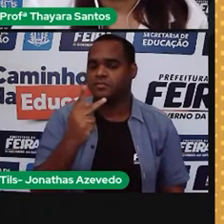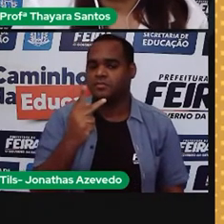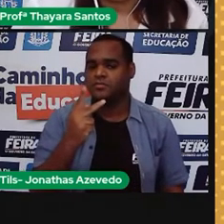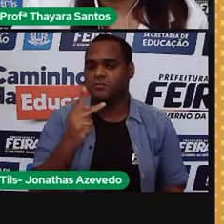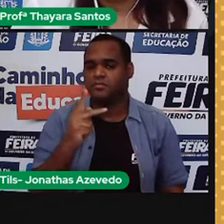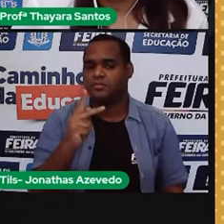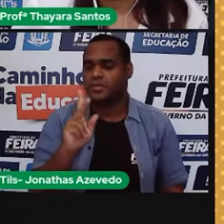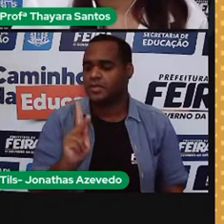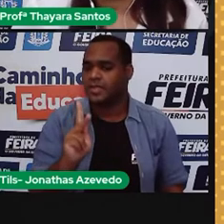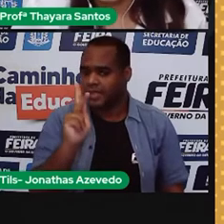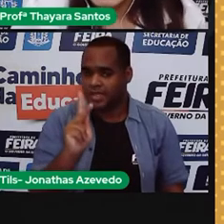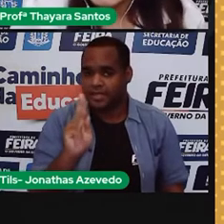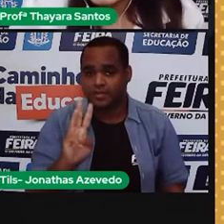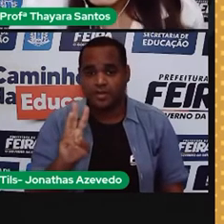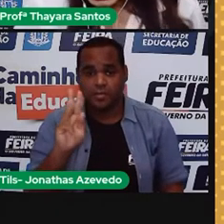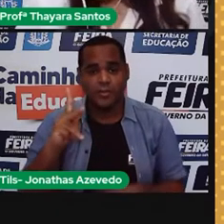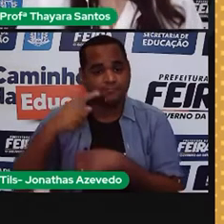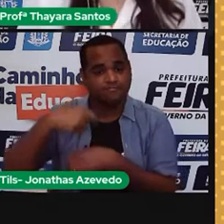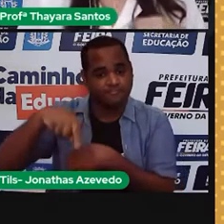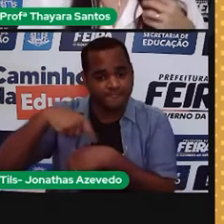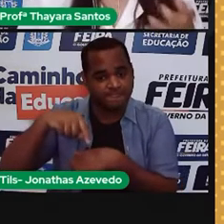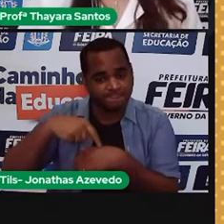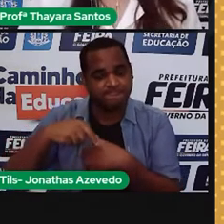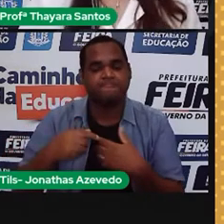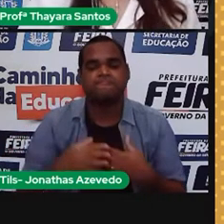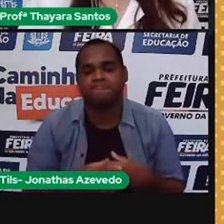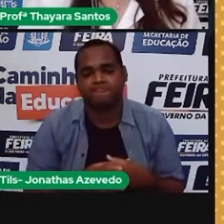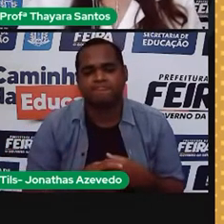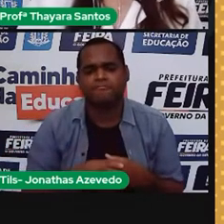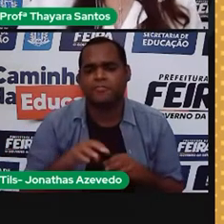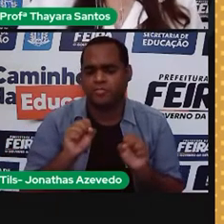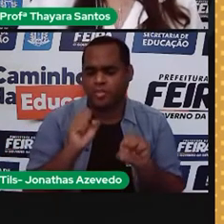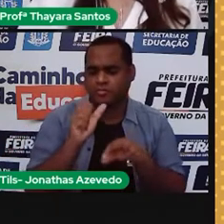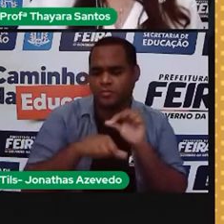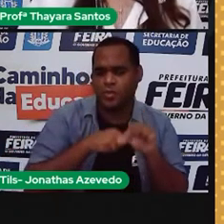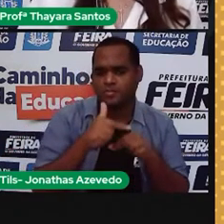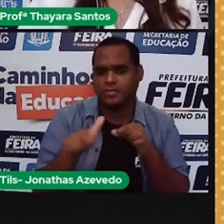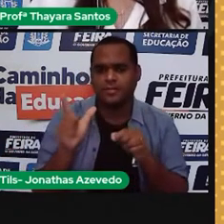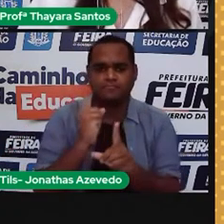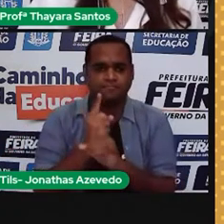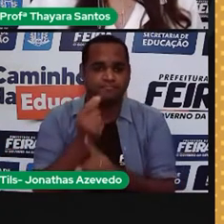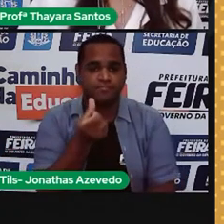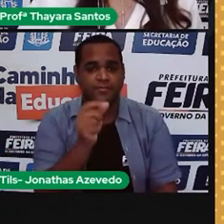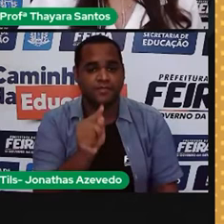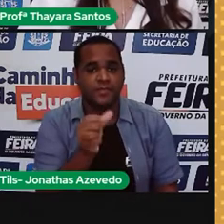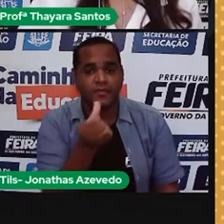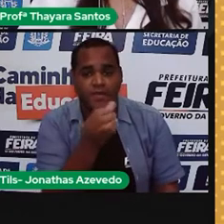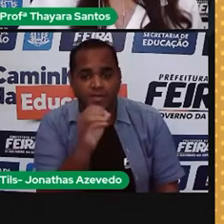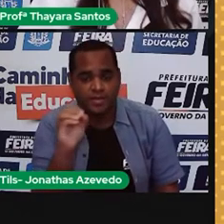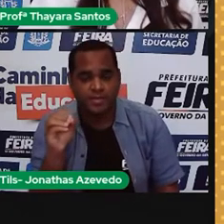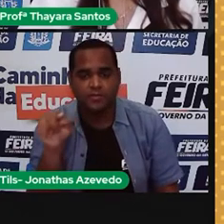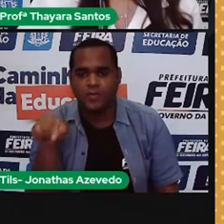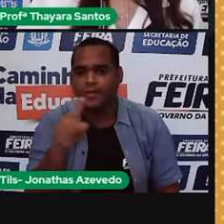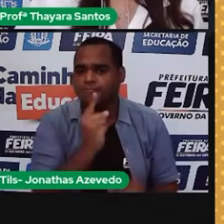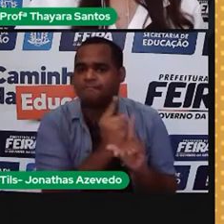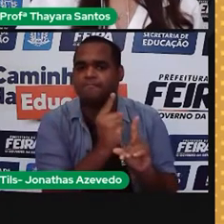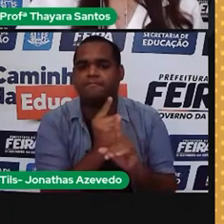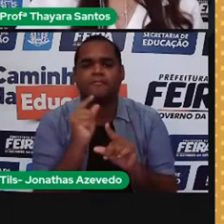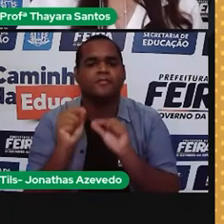dizer, quilowatts hora. Como é que eu faço para transformar isso que a gente achou, esse 6.600 que a gente achou